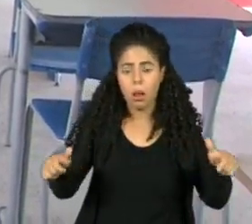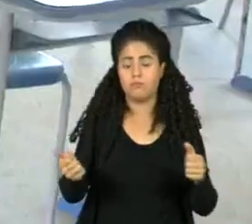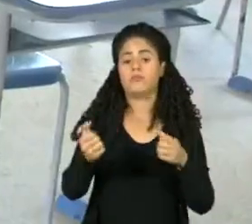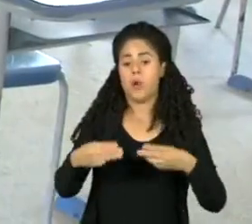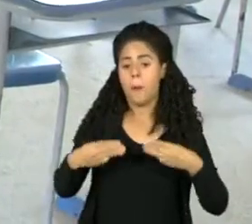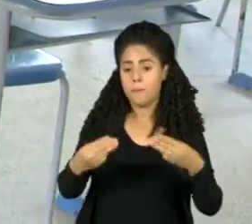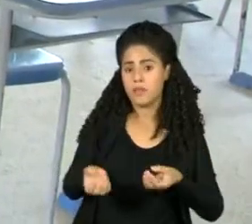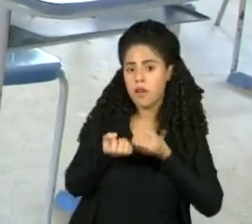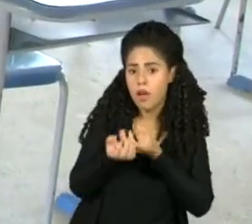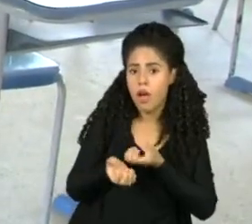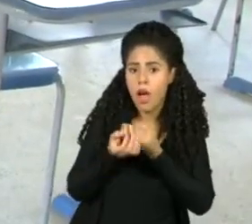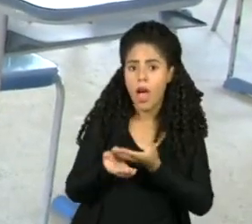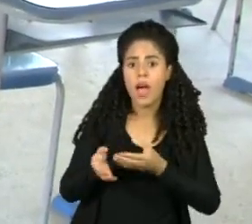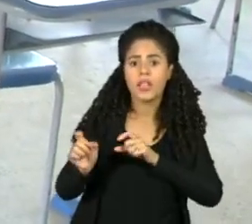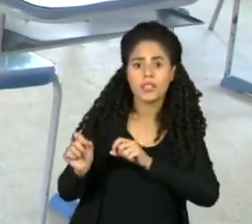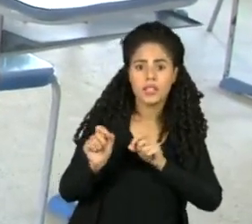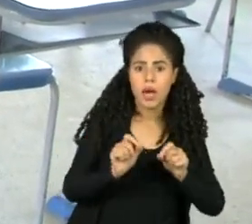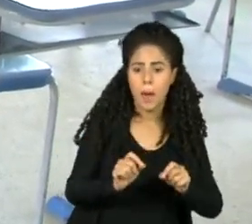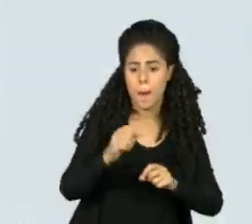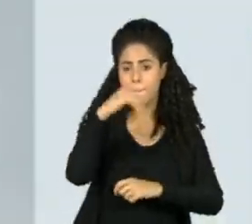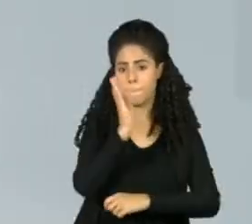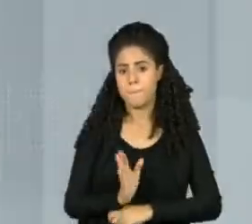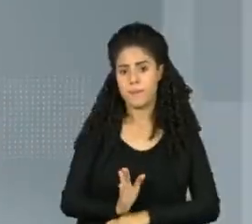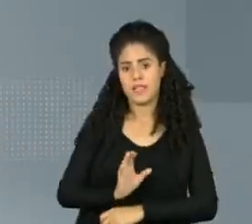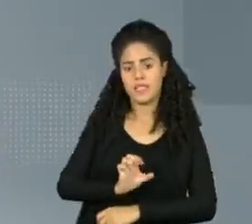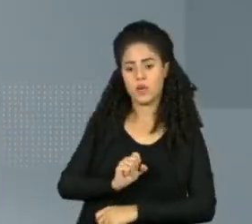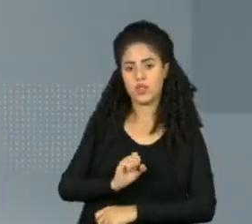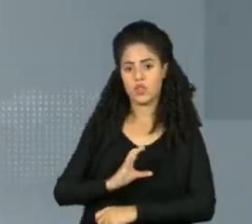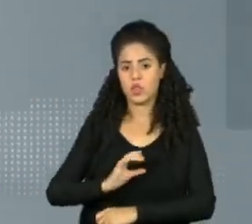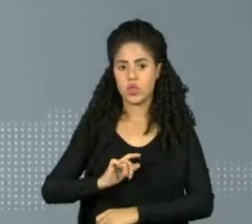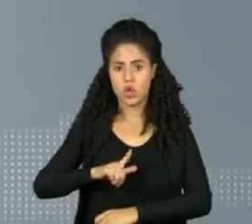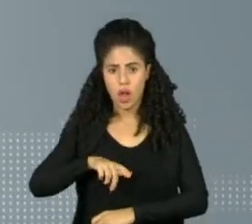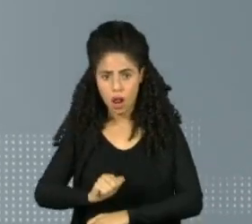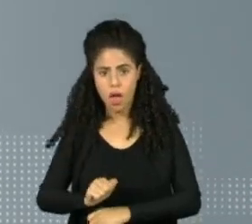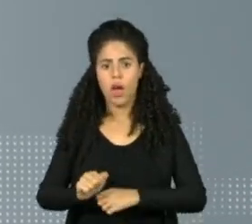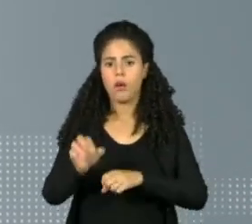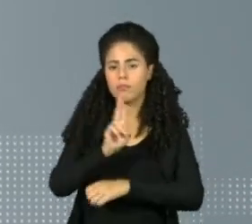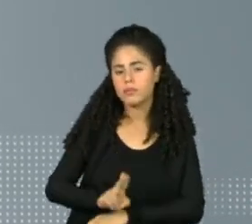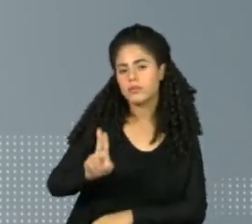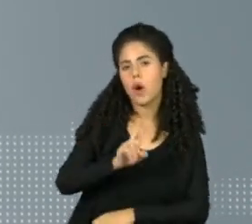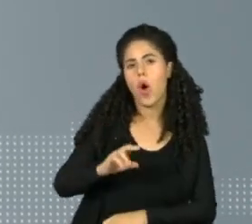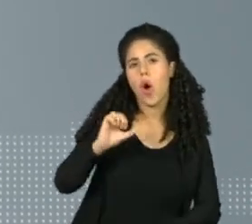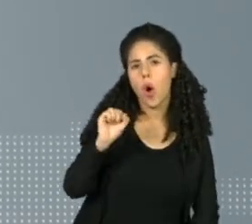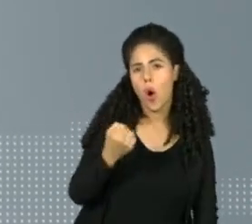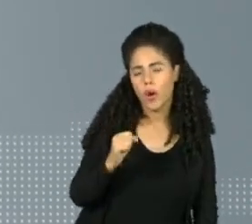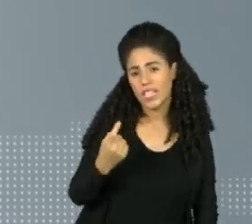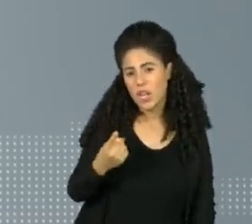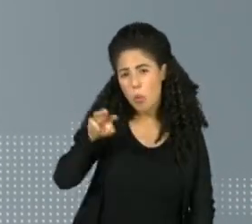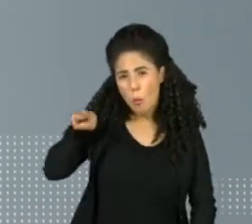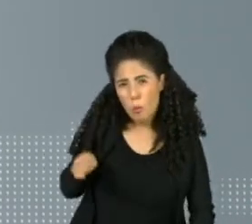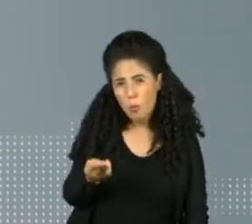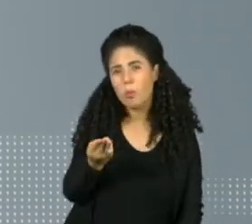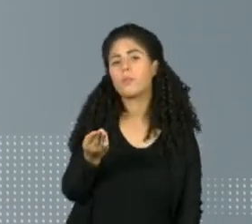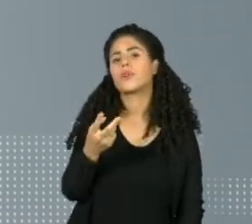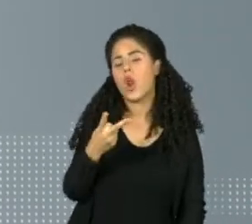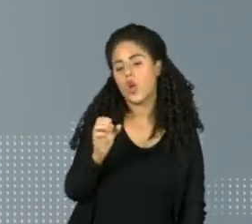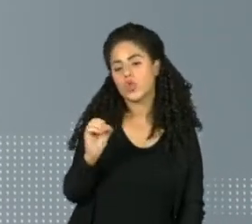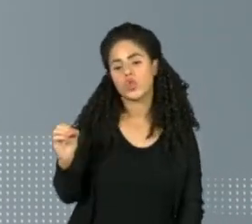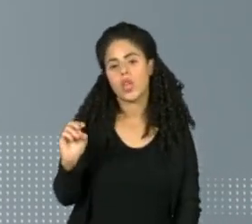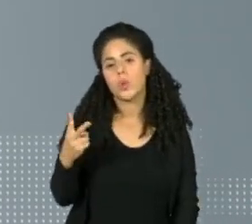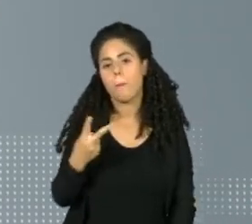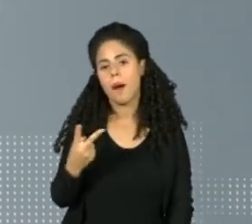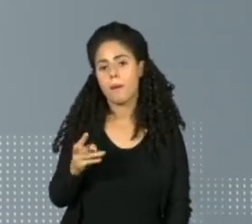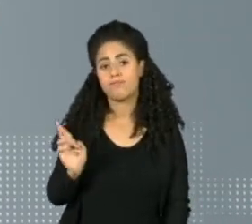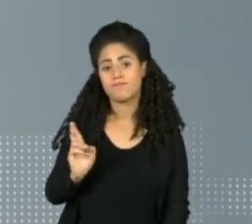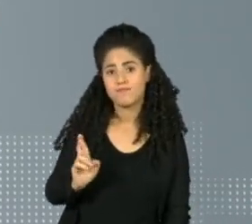Educação lançou o programa Brasil na Escola. Em 2021, o MEC usou apenas 81 de 200 milhões de reais disponíveis